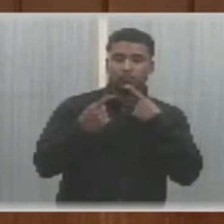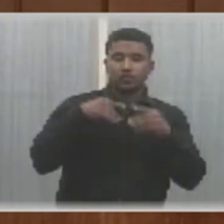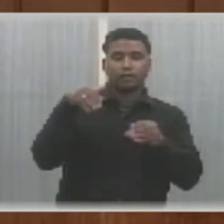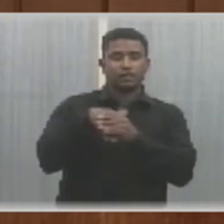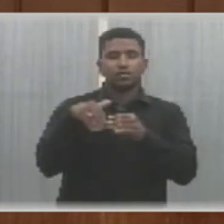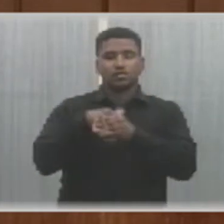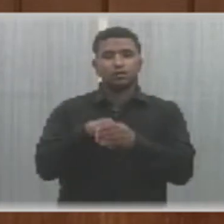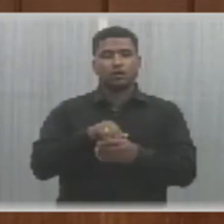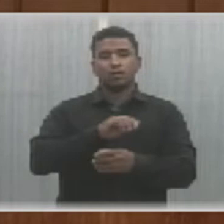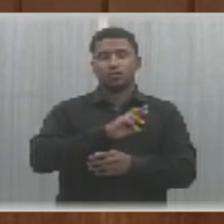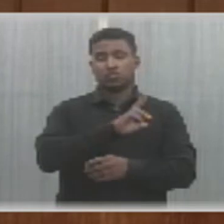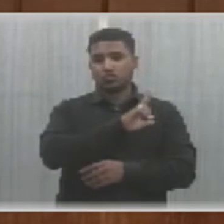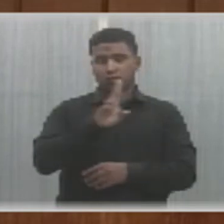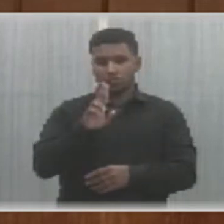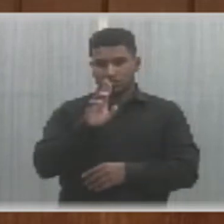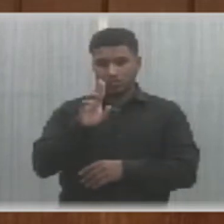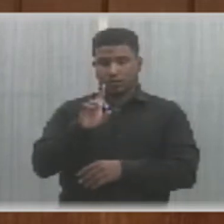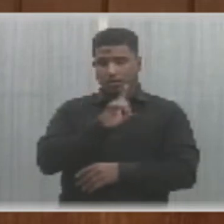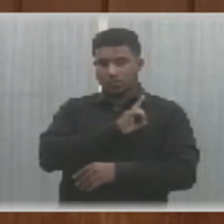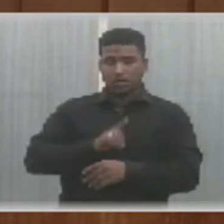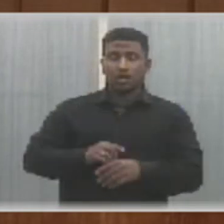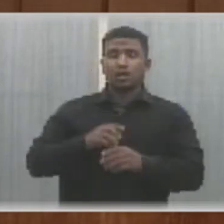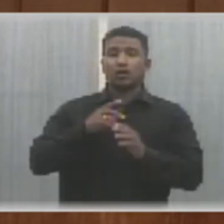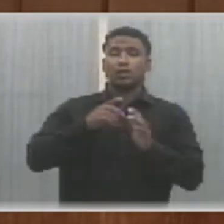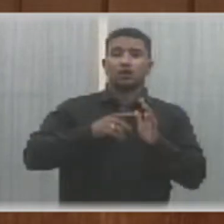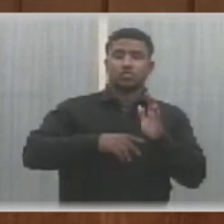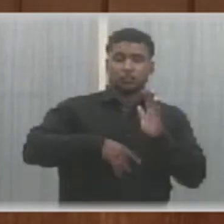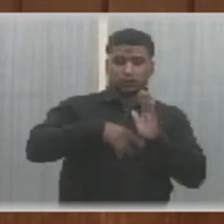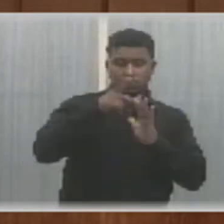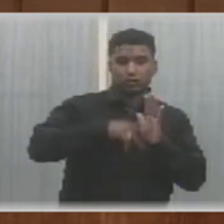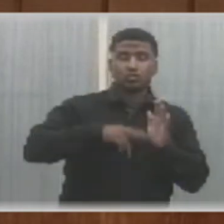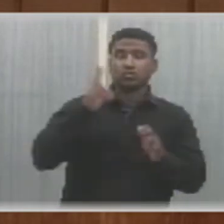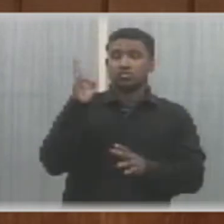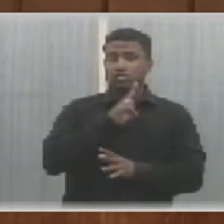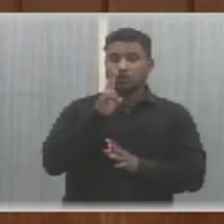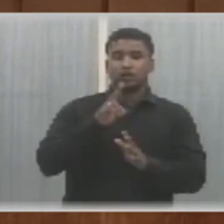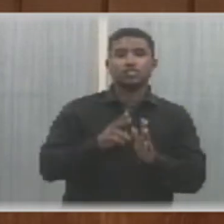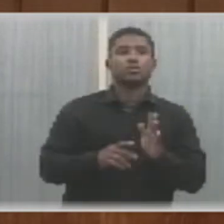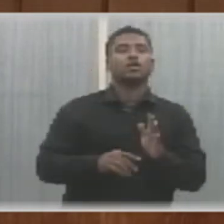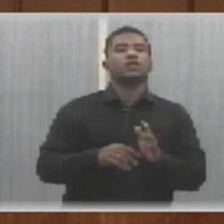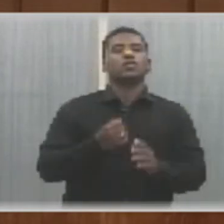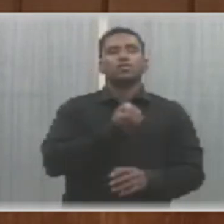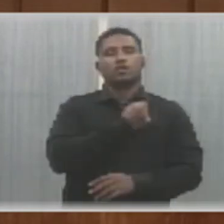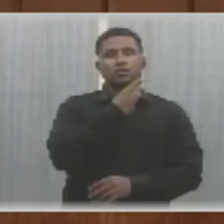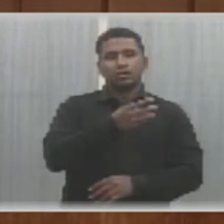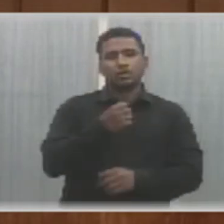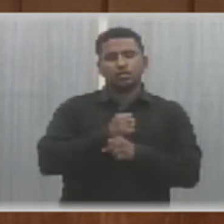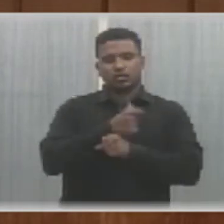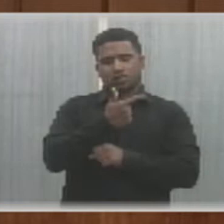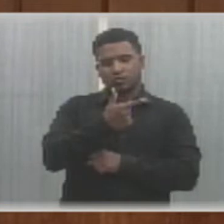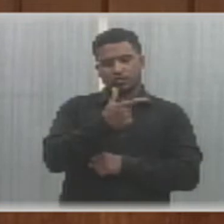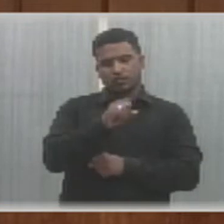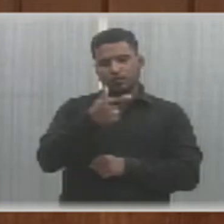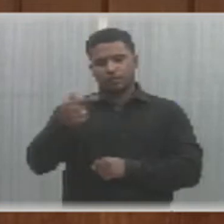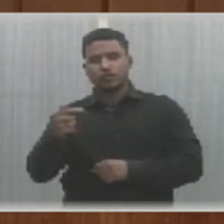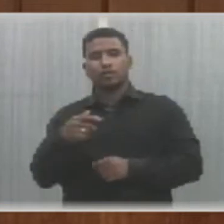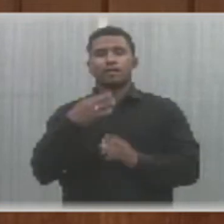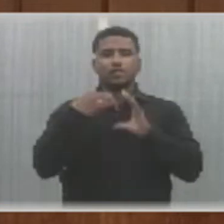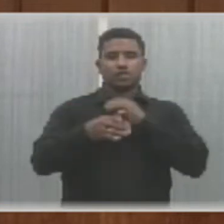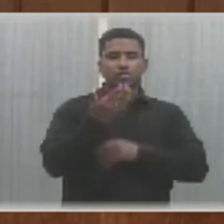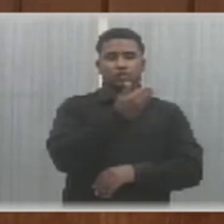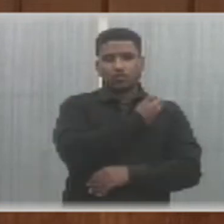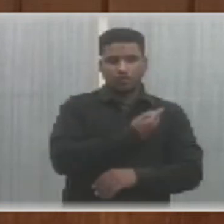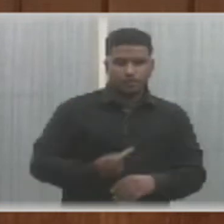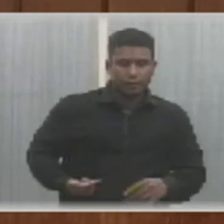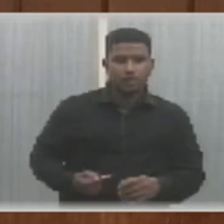em votação nominal e em regime de urgência o projeto de lei complementar número 3, 2022, mensagem do Poder Executivo que